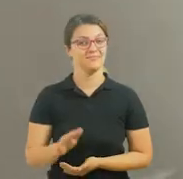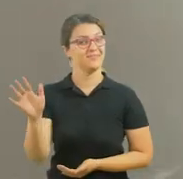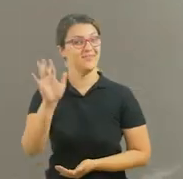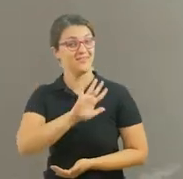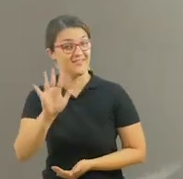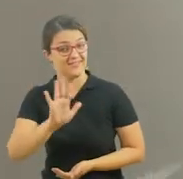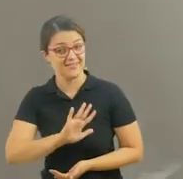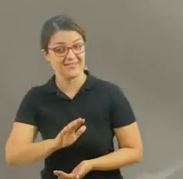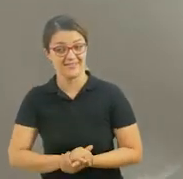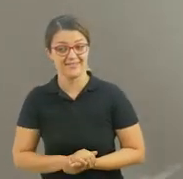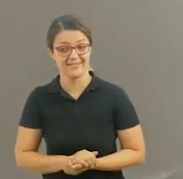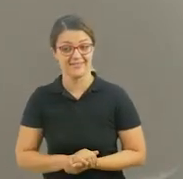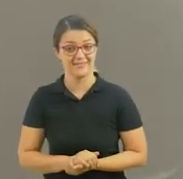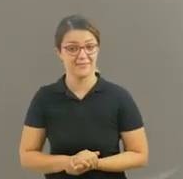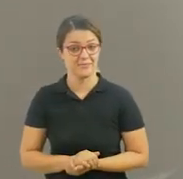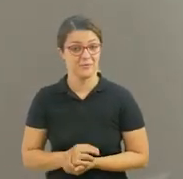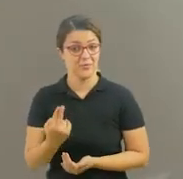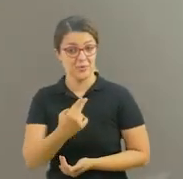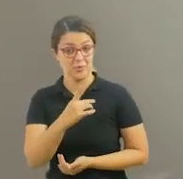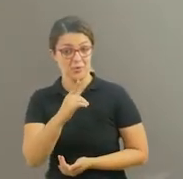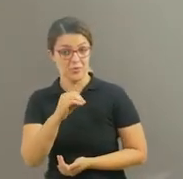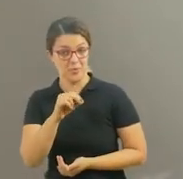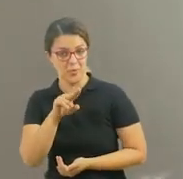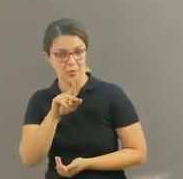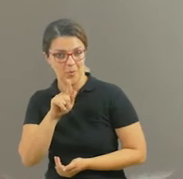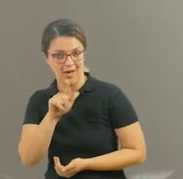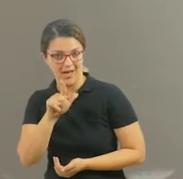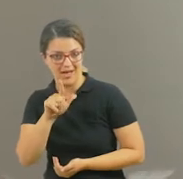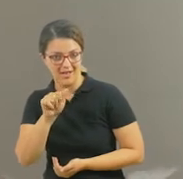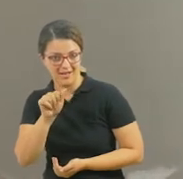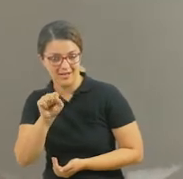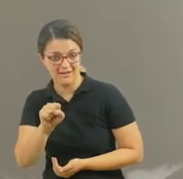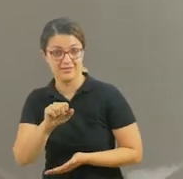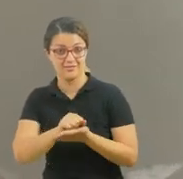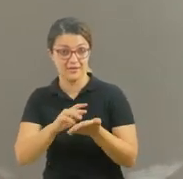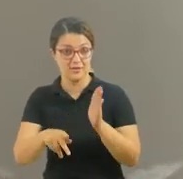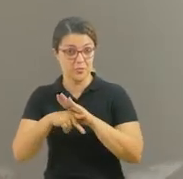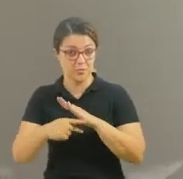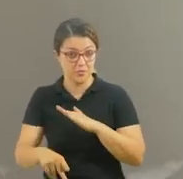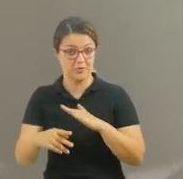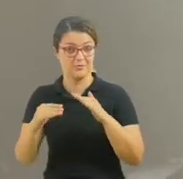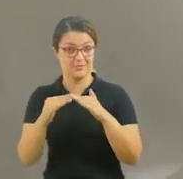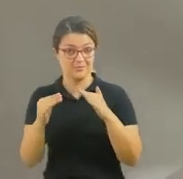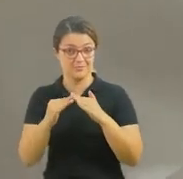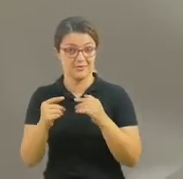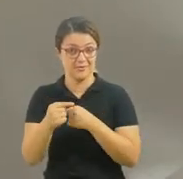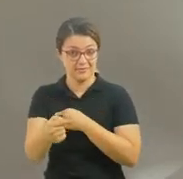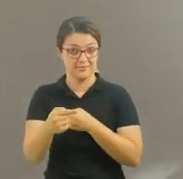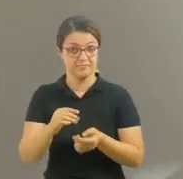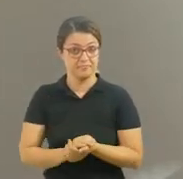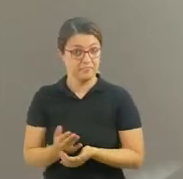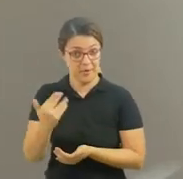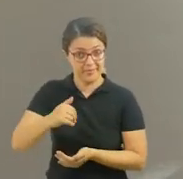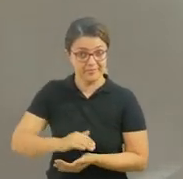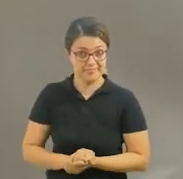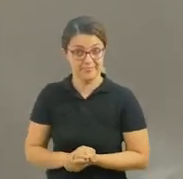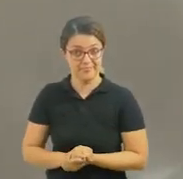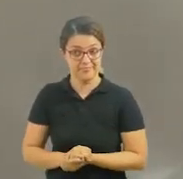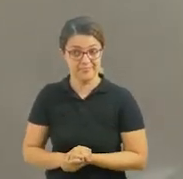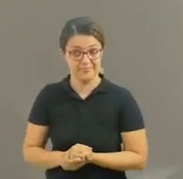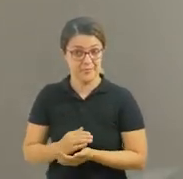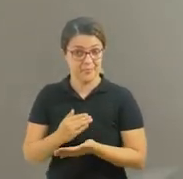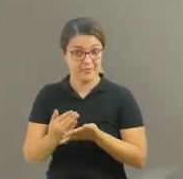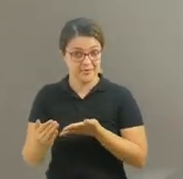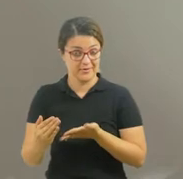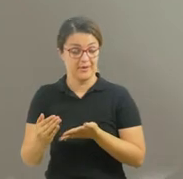Olá, pessoal! Aqui é o Teacher Douglas e trouxe para vocês a lição de casa desta semana. Bora lá? Para começar com a turma do